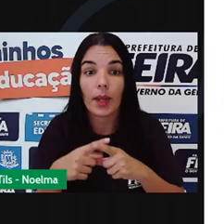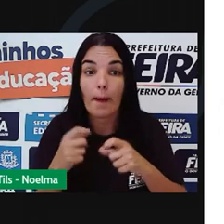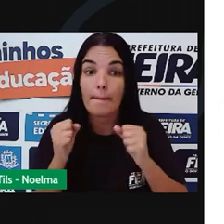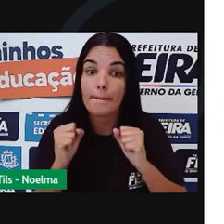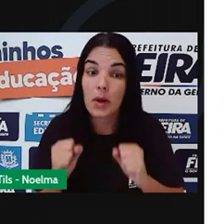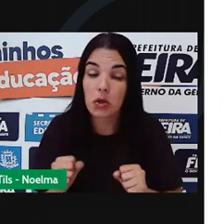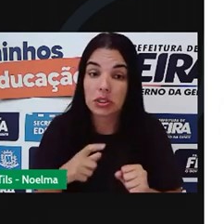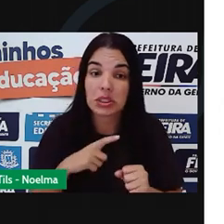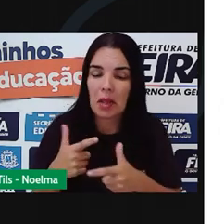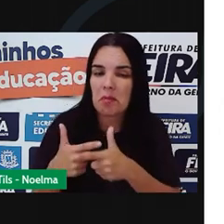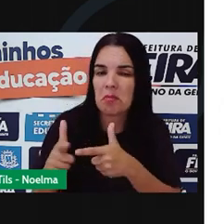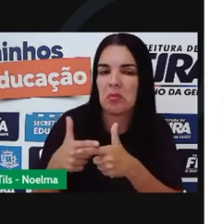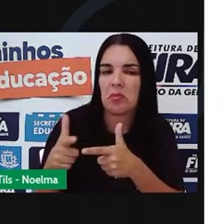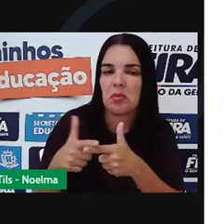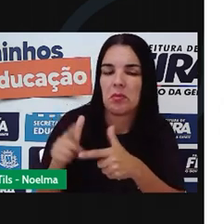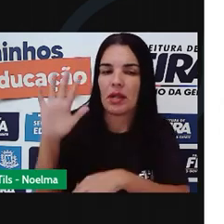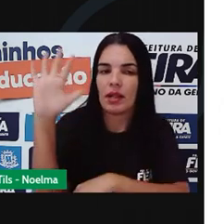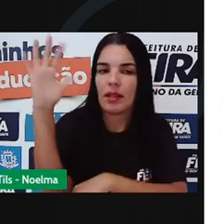se você fizer isso.